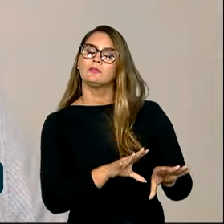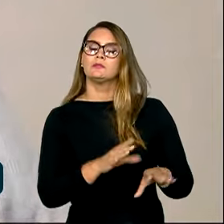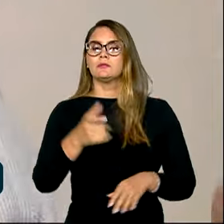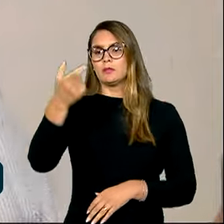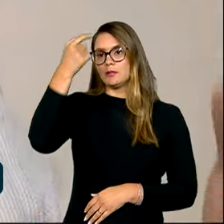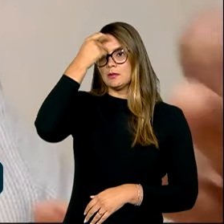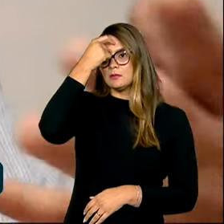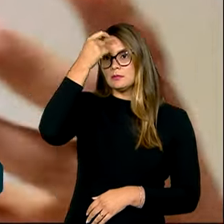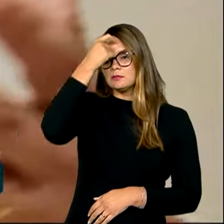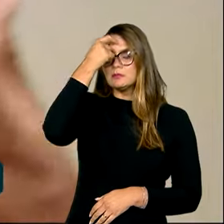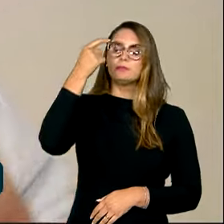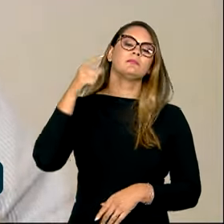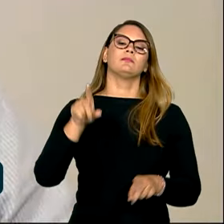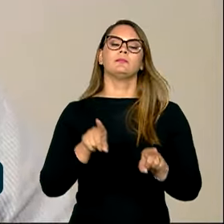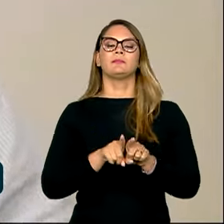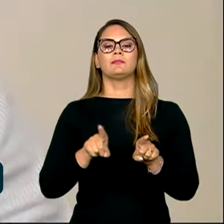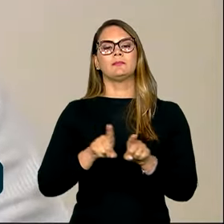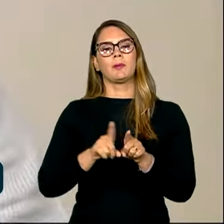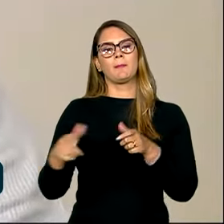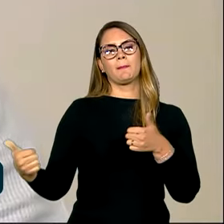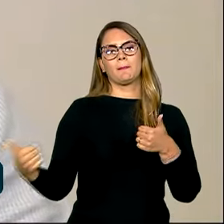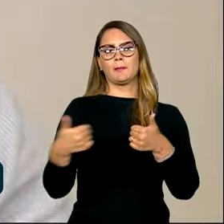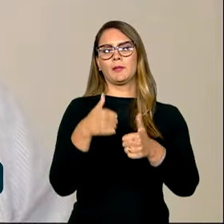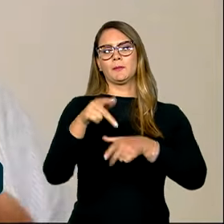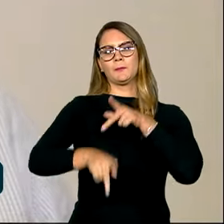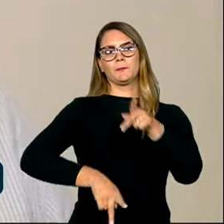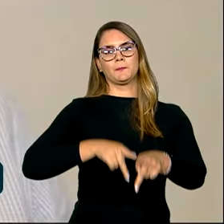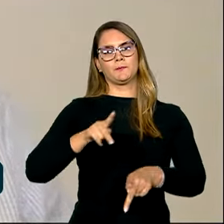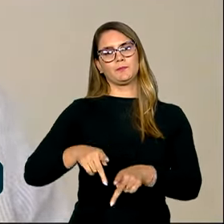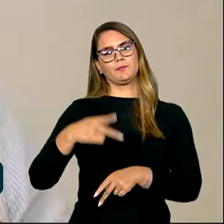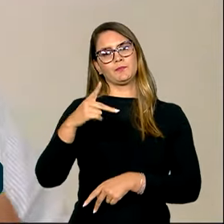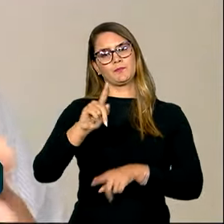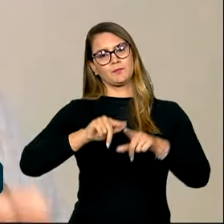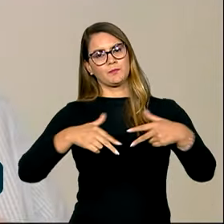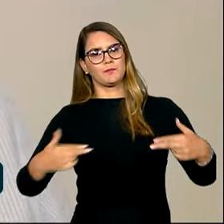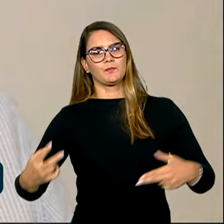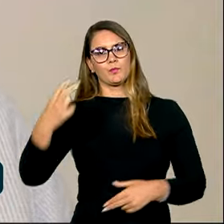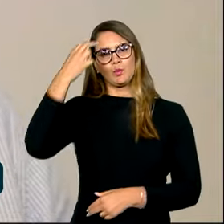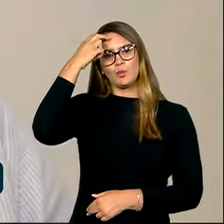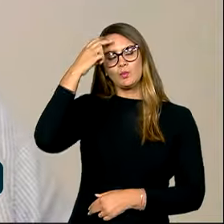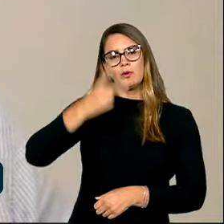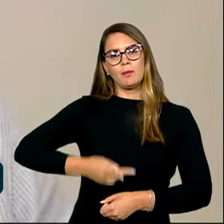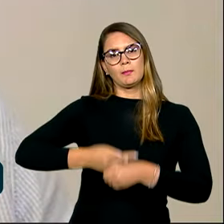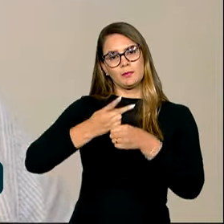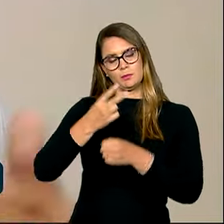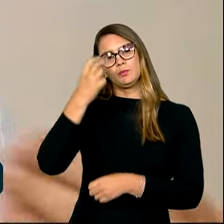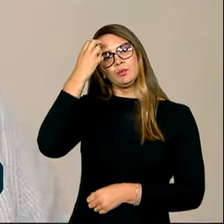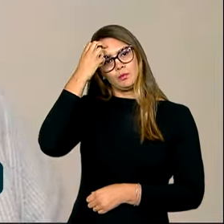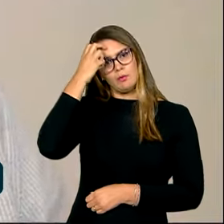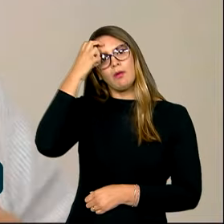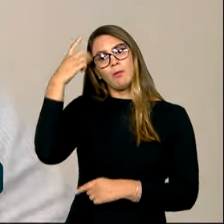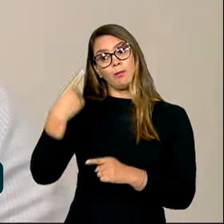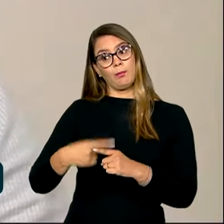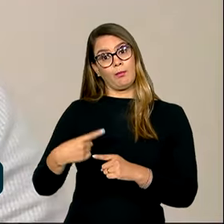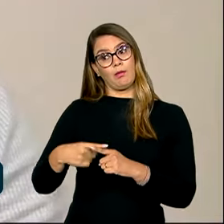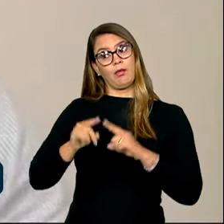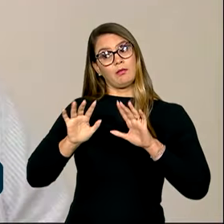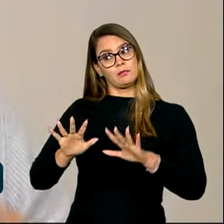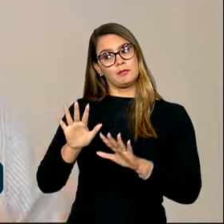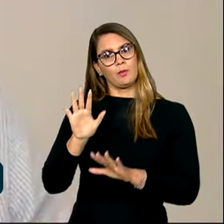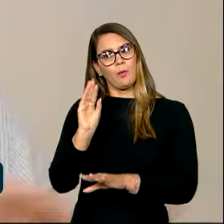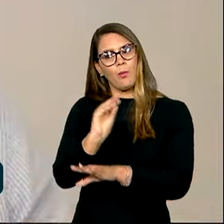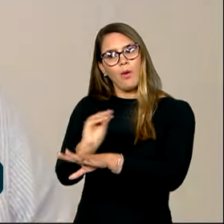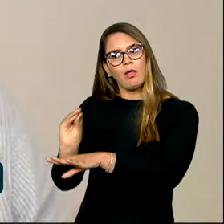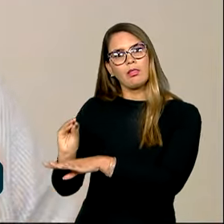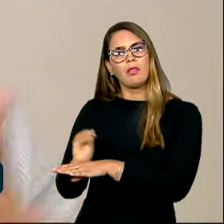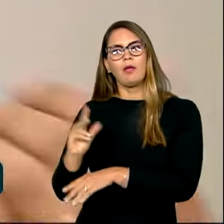conscientização e de aproximação da população, dos seus bens culturais, do seu patrimônio cultural. Porque é só cuidando